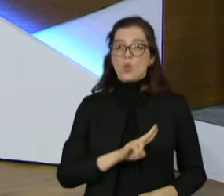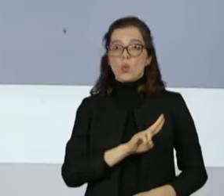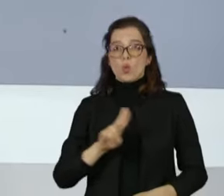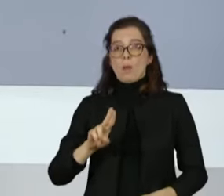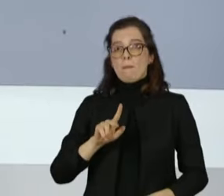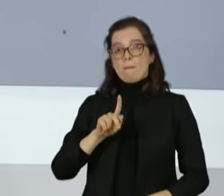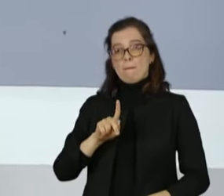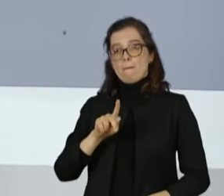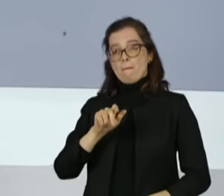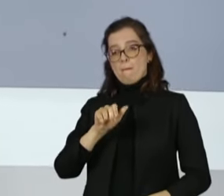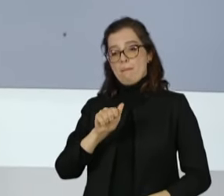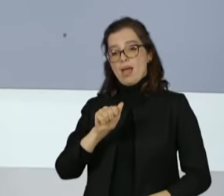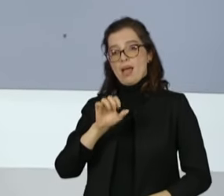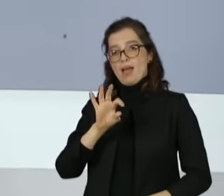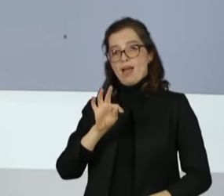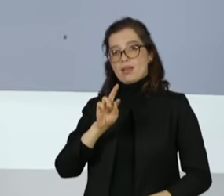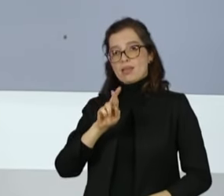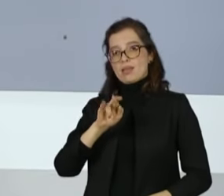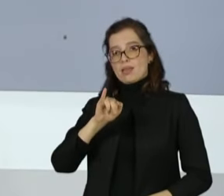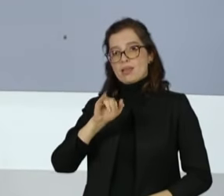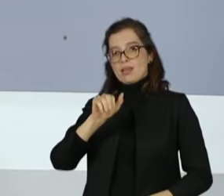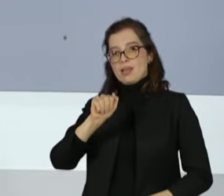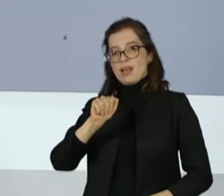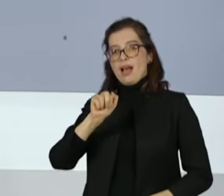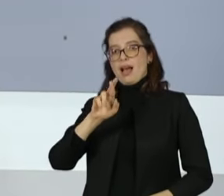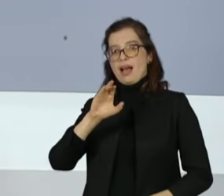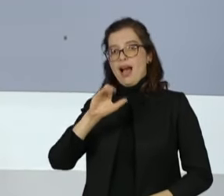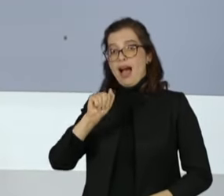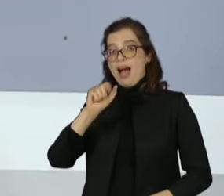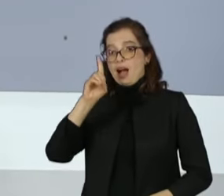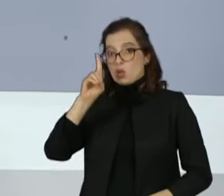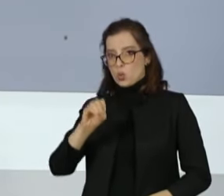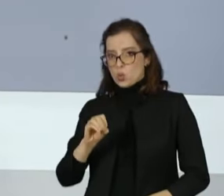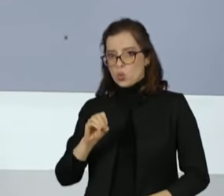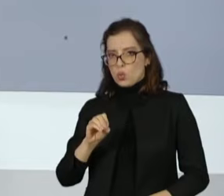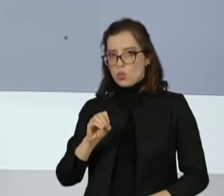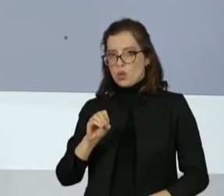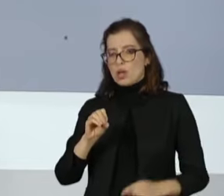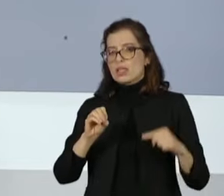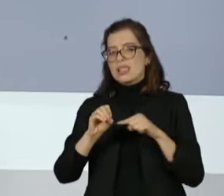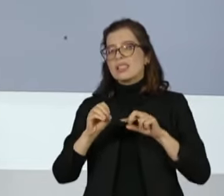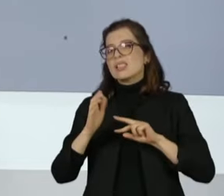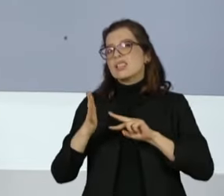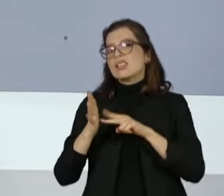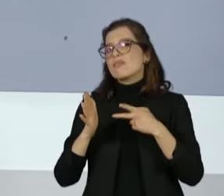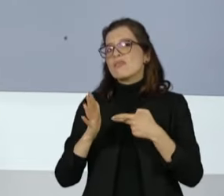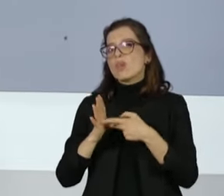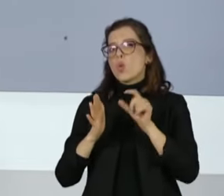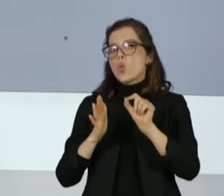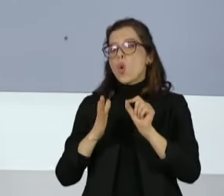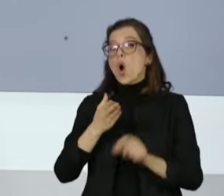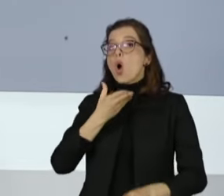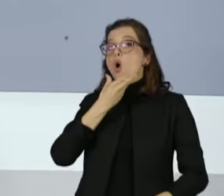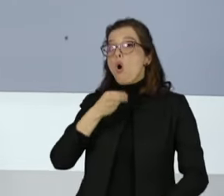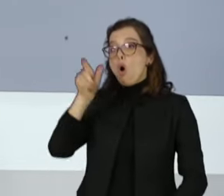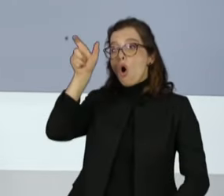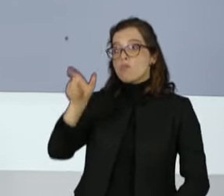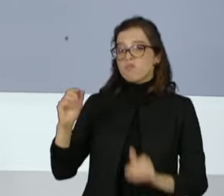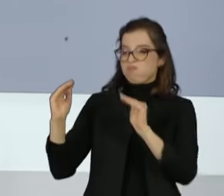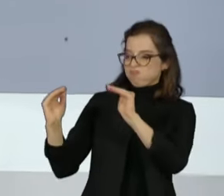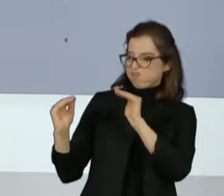Tiburi é o sistema de opressão e privilégios perpetrados contra as mulheres por sujeitos